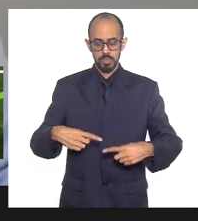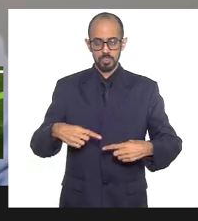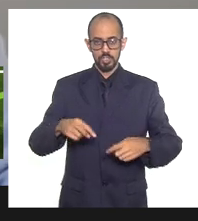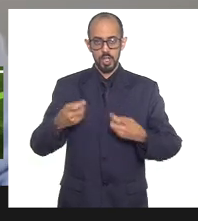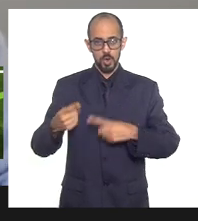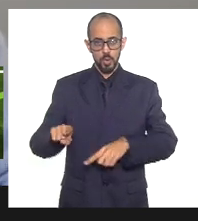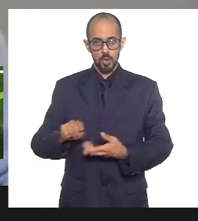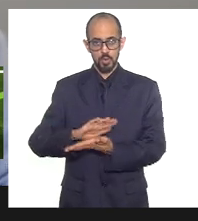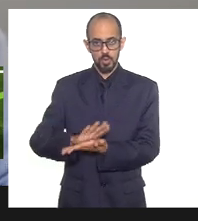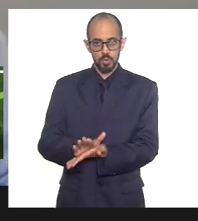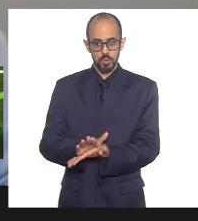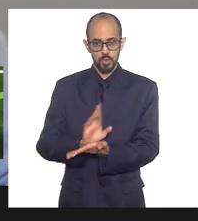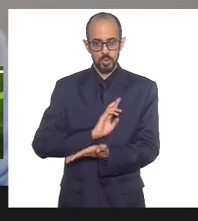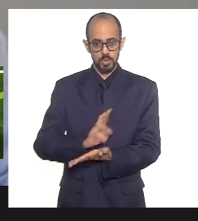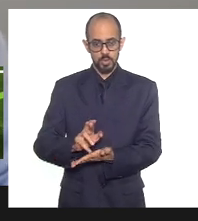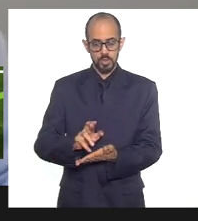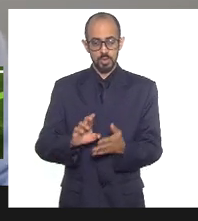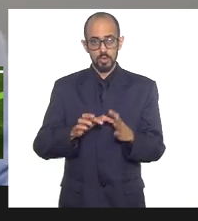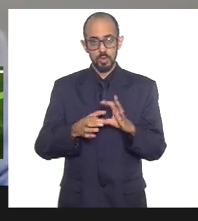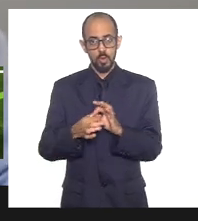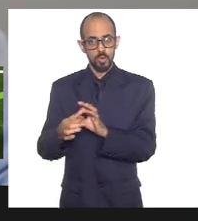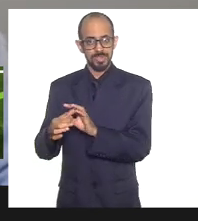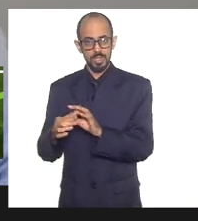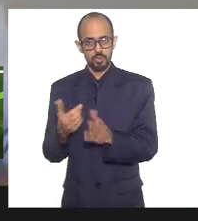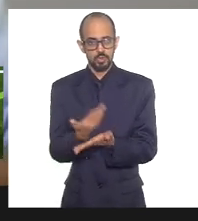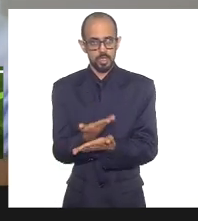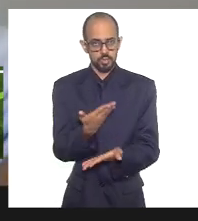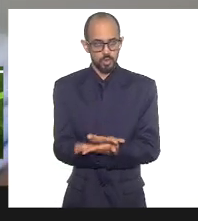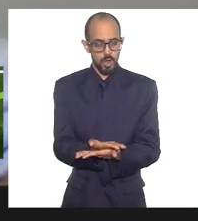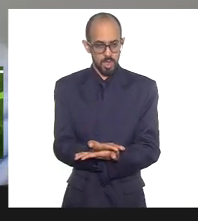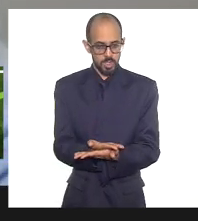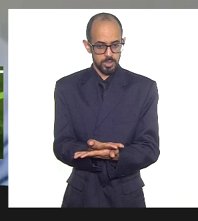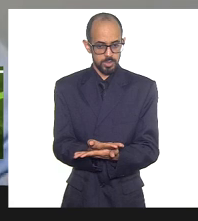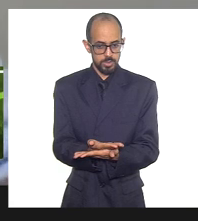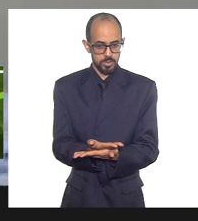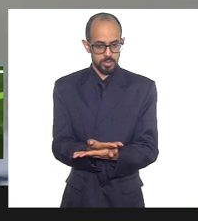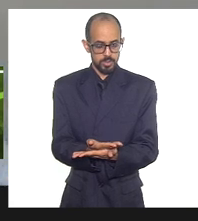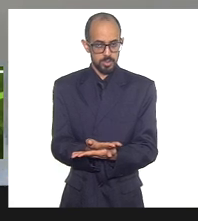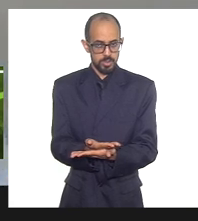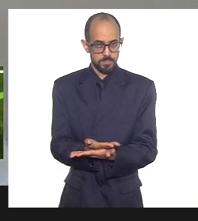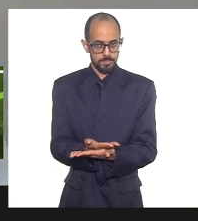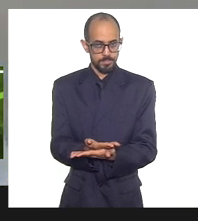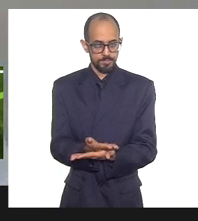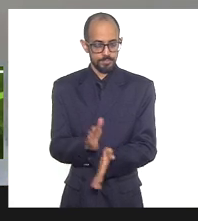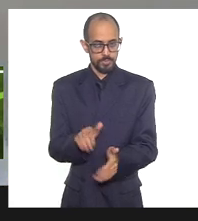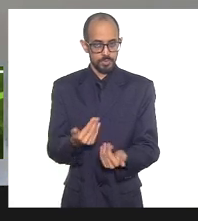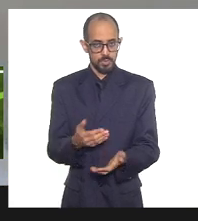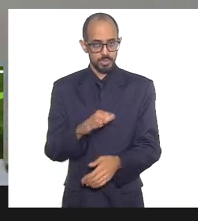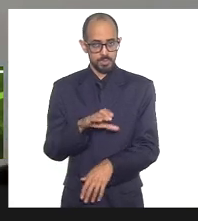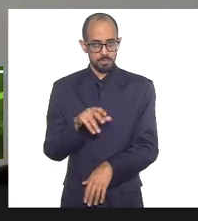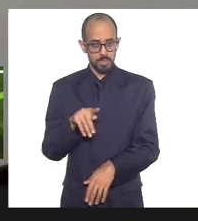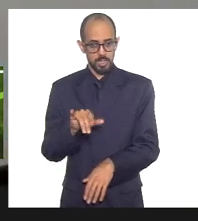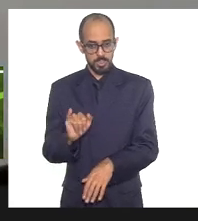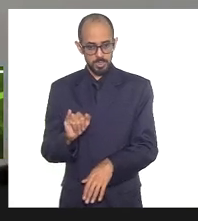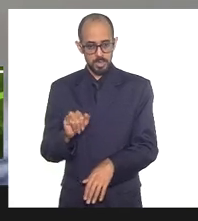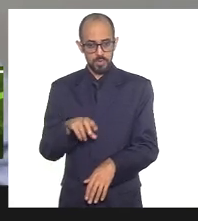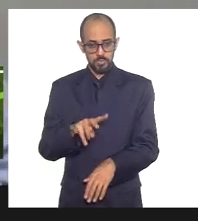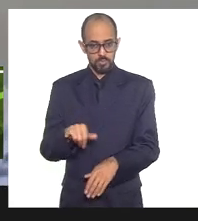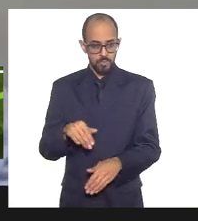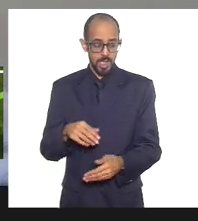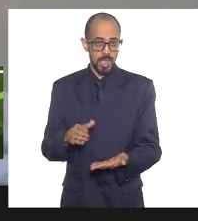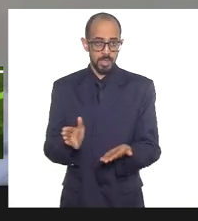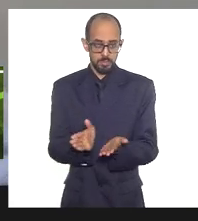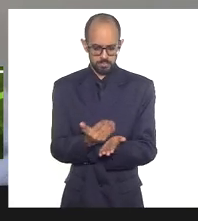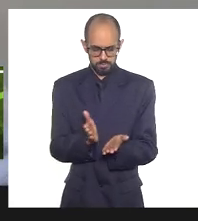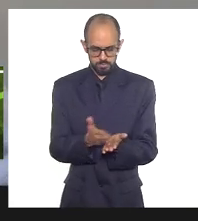religiosa no contexto escolar. E acho que as comissões de educação, porque a CPI da intolerância religiosa vai passar e vai